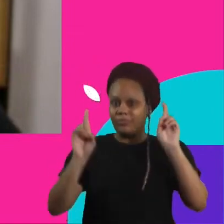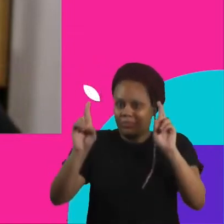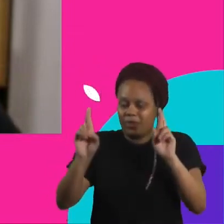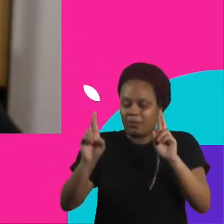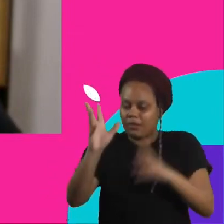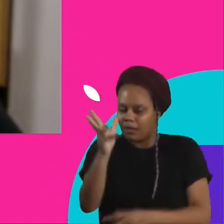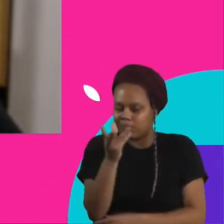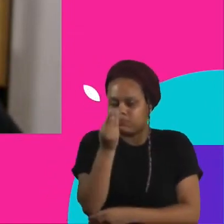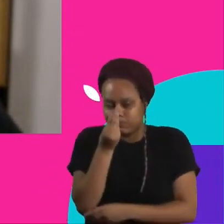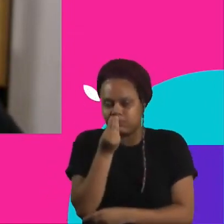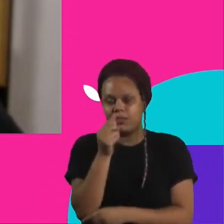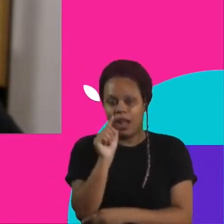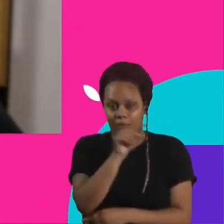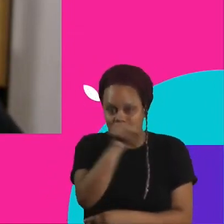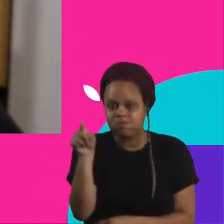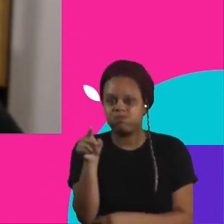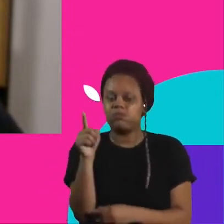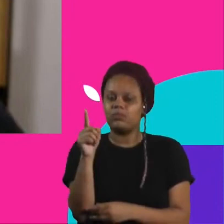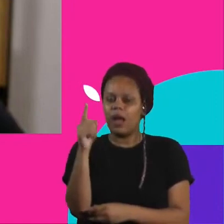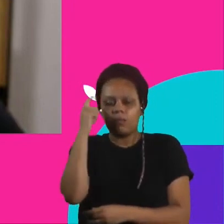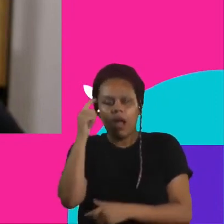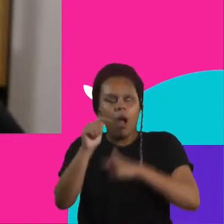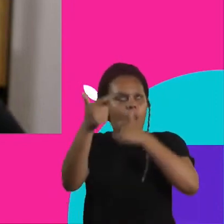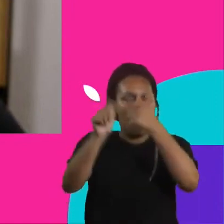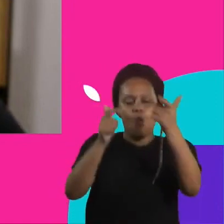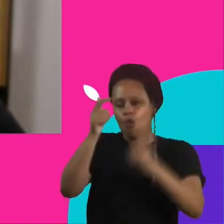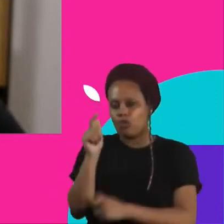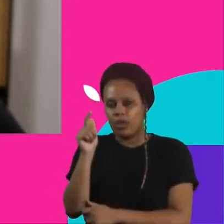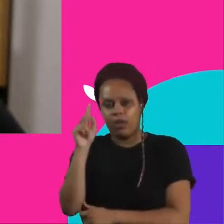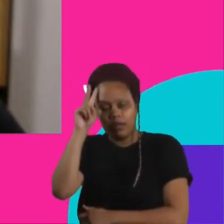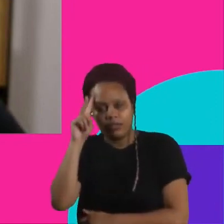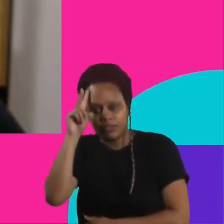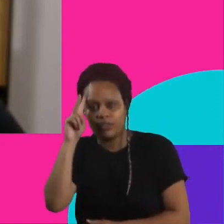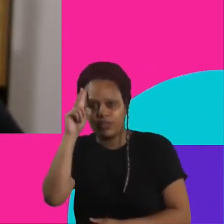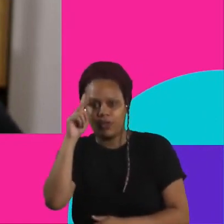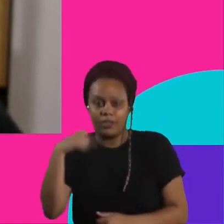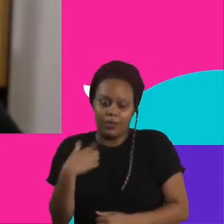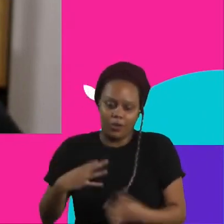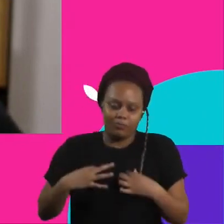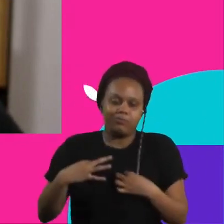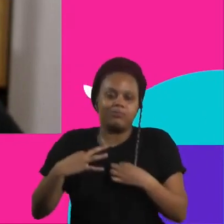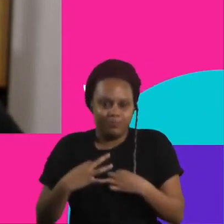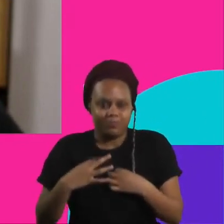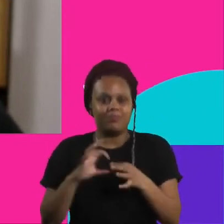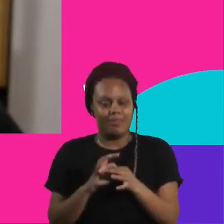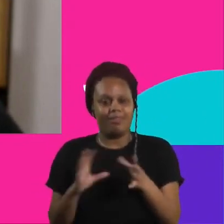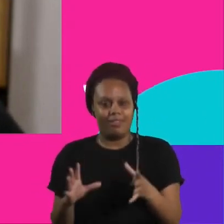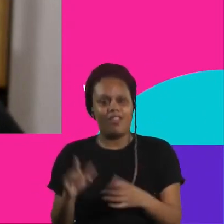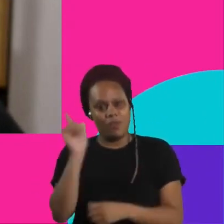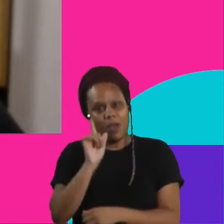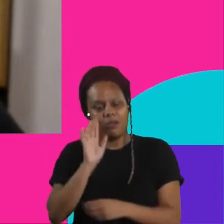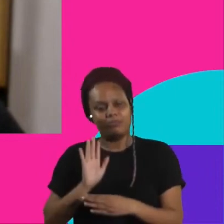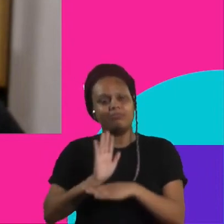pensar em outras histórias. Coloco à disposição também a OpenOla de Brasil. A gente tem as publicações